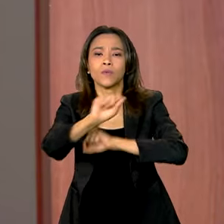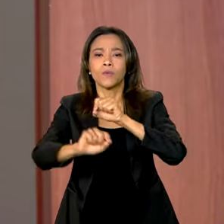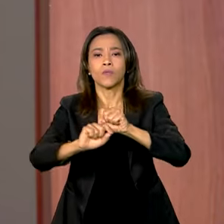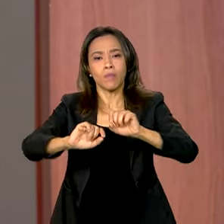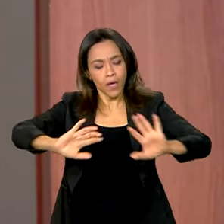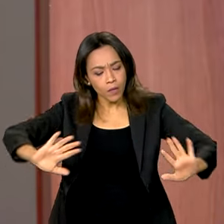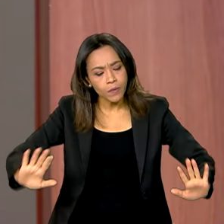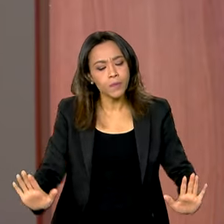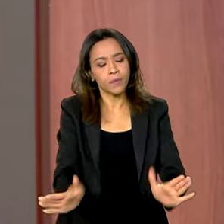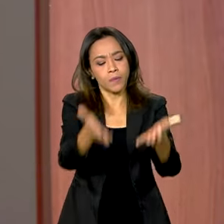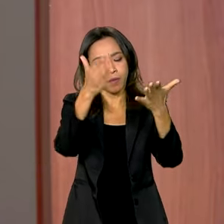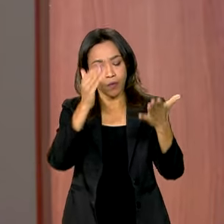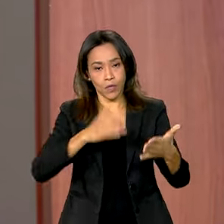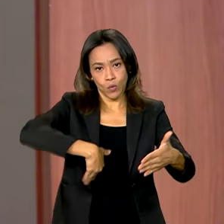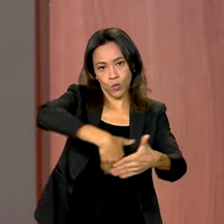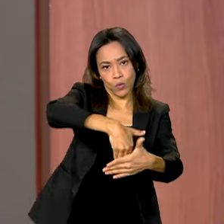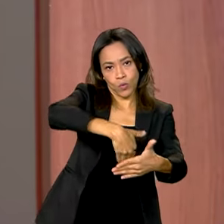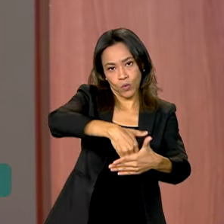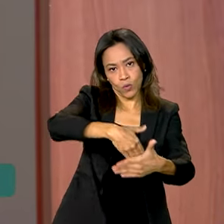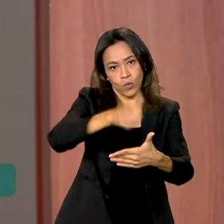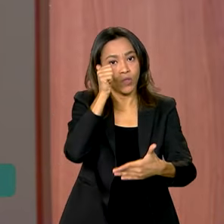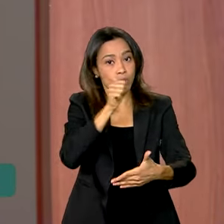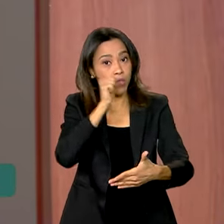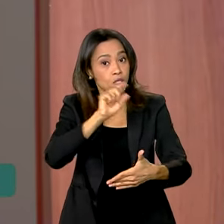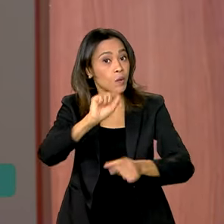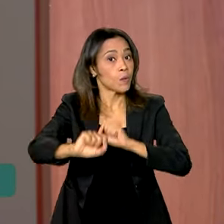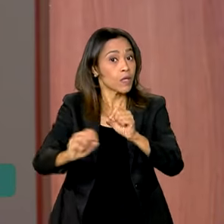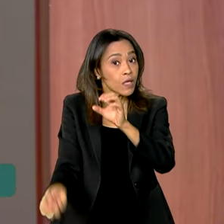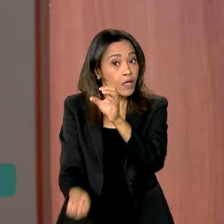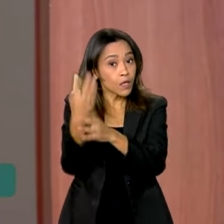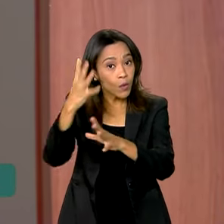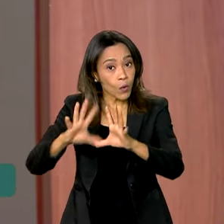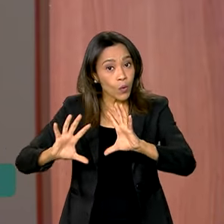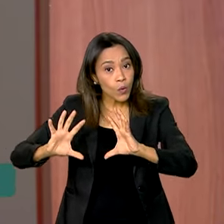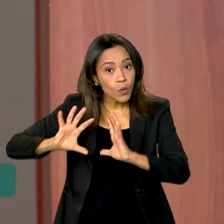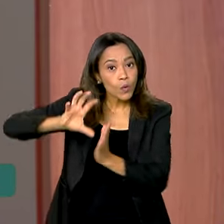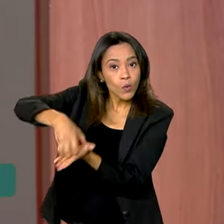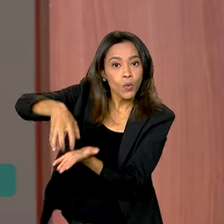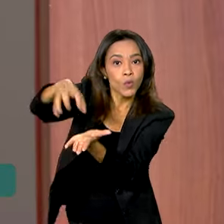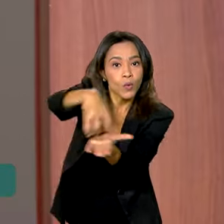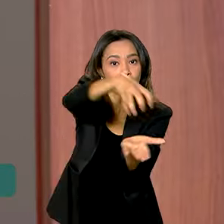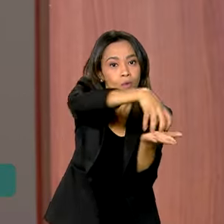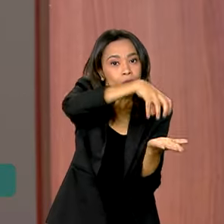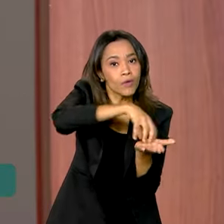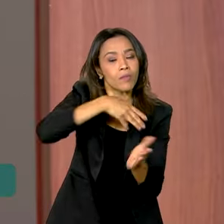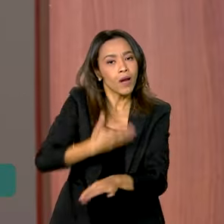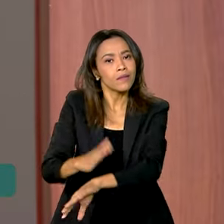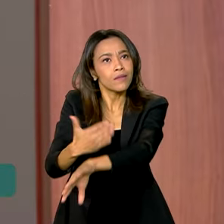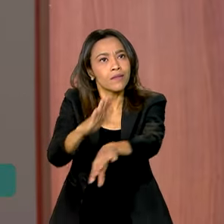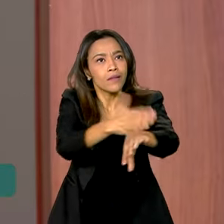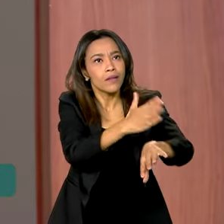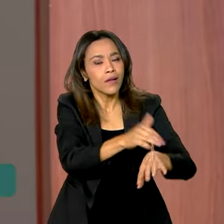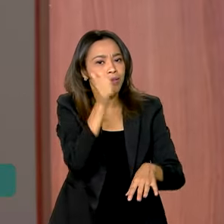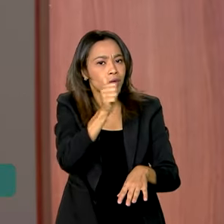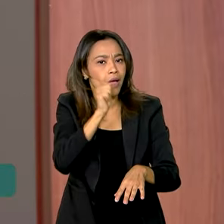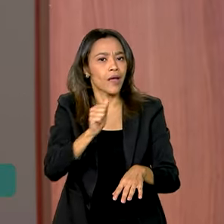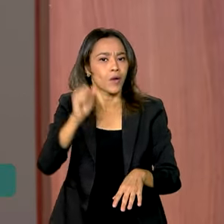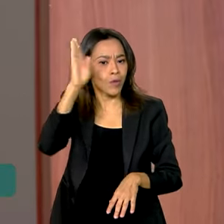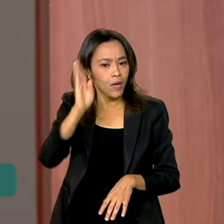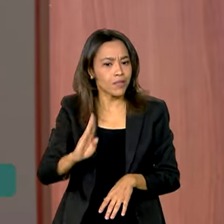futebol feminino no país, com uma criação inédita de núcleos esportivos femininos. O Brasil quer brilhar na Copa do Mundo